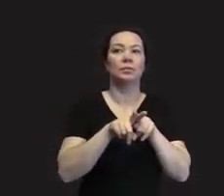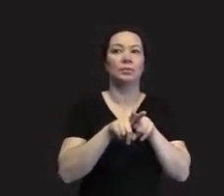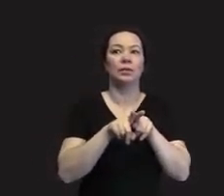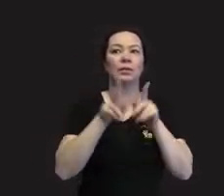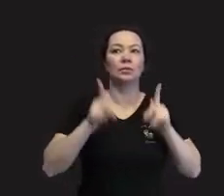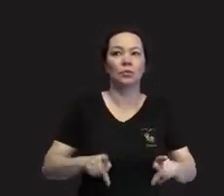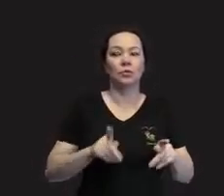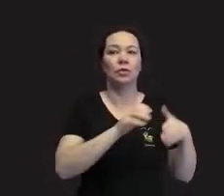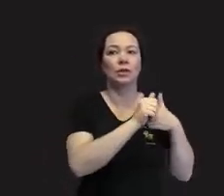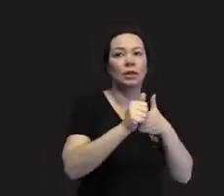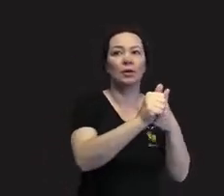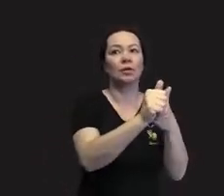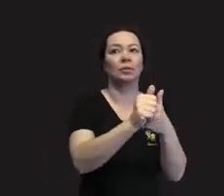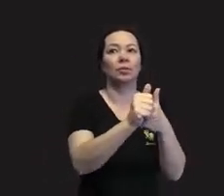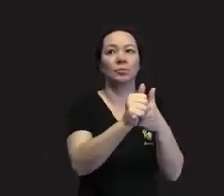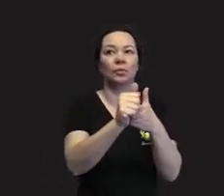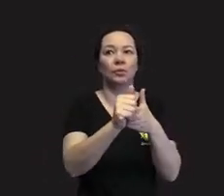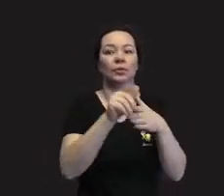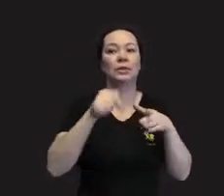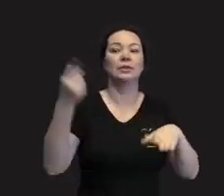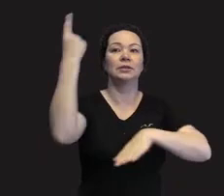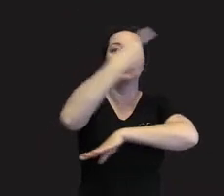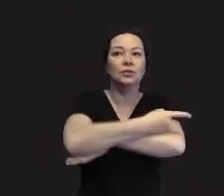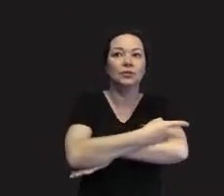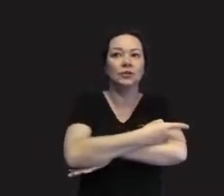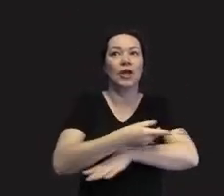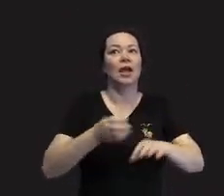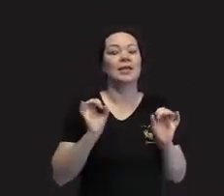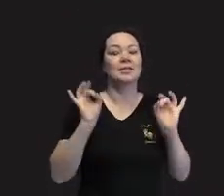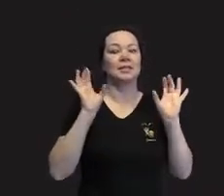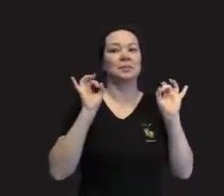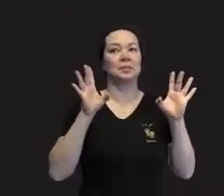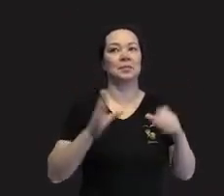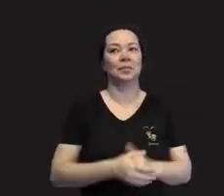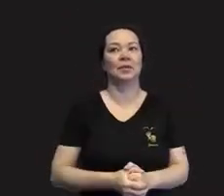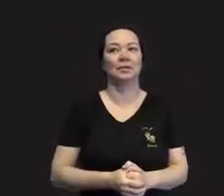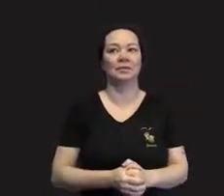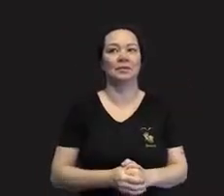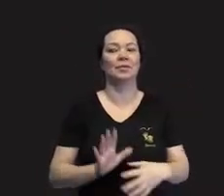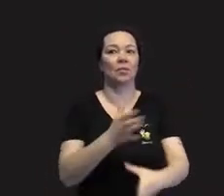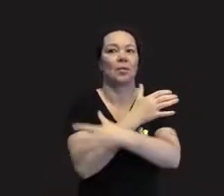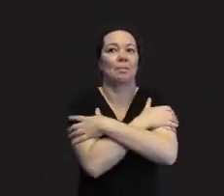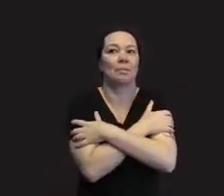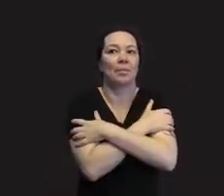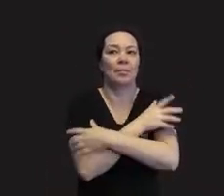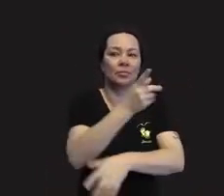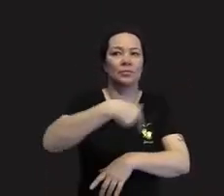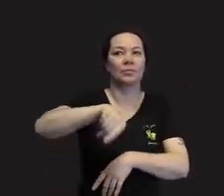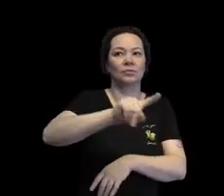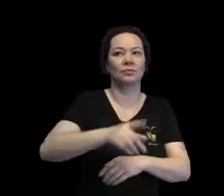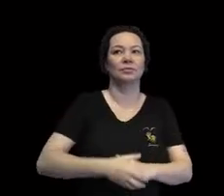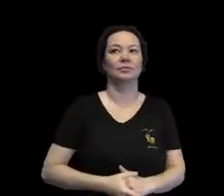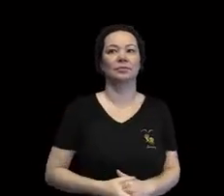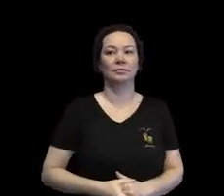acompanhando também, nesse dia tão maravilhoso. um abraço para vocês.